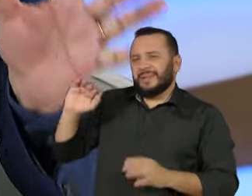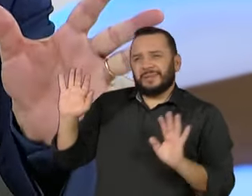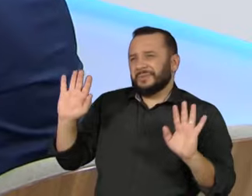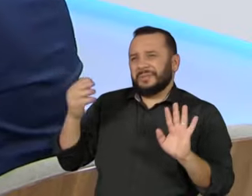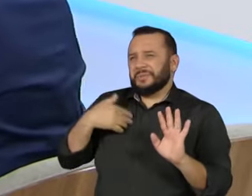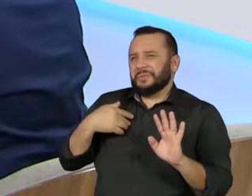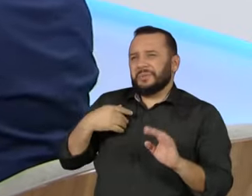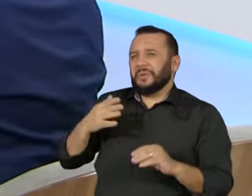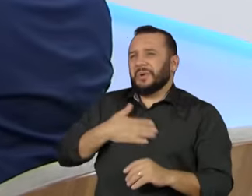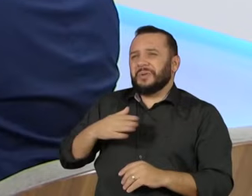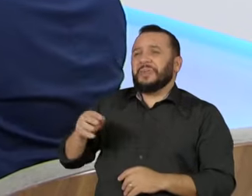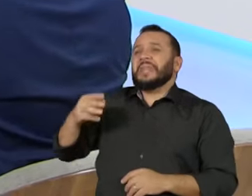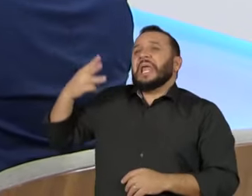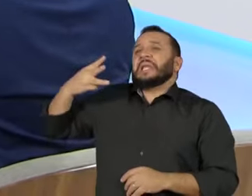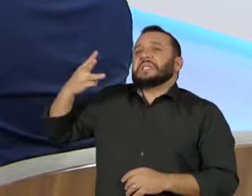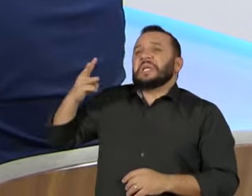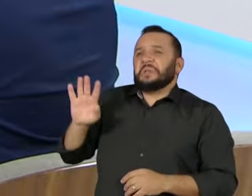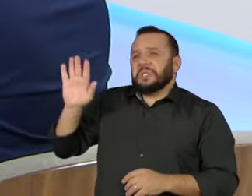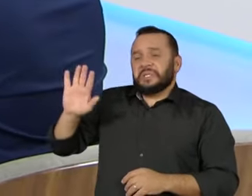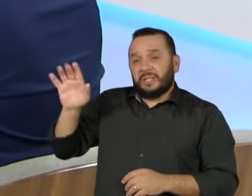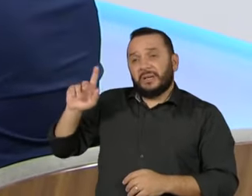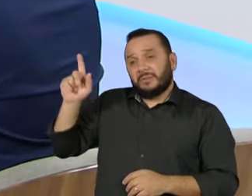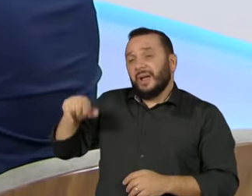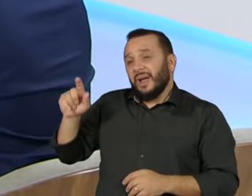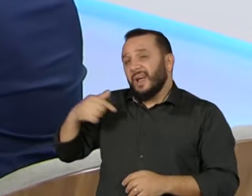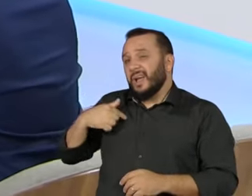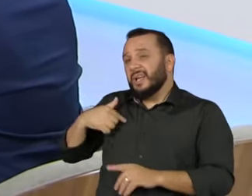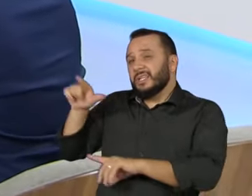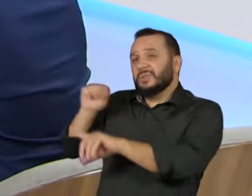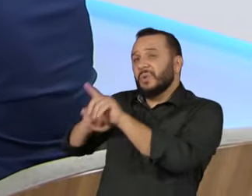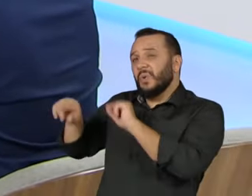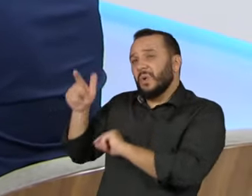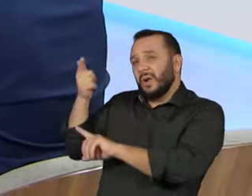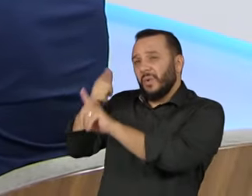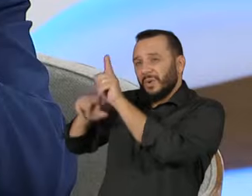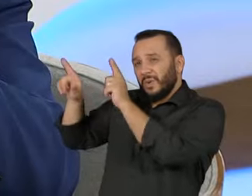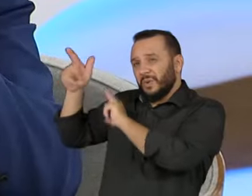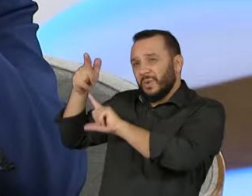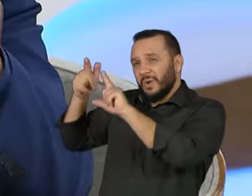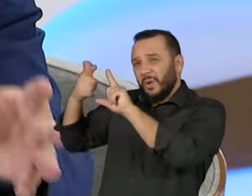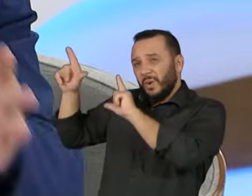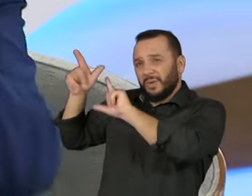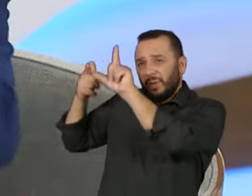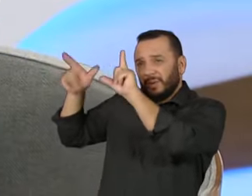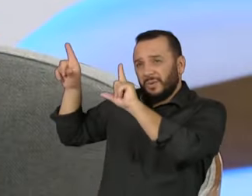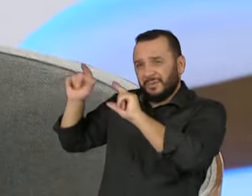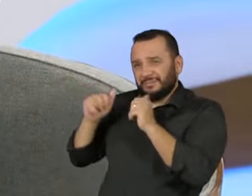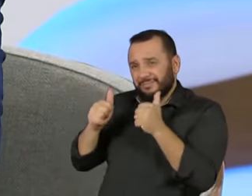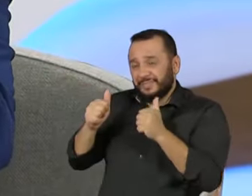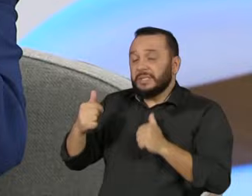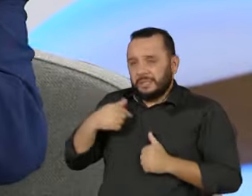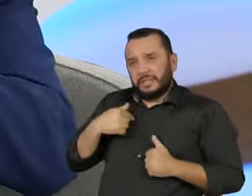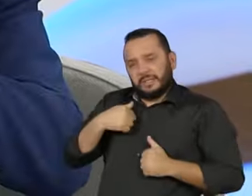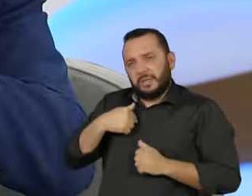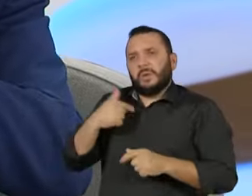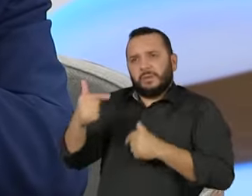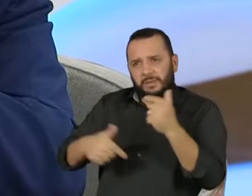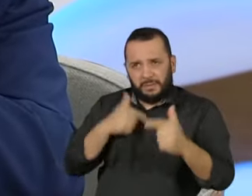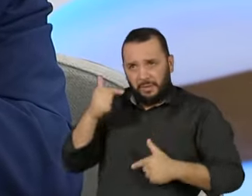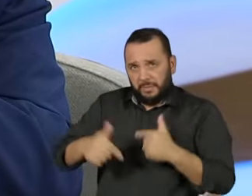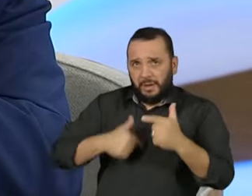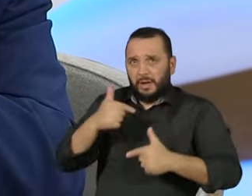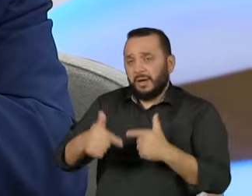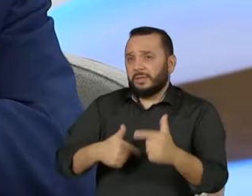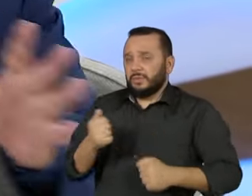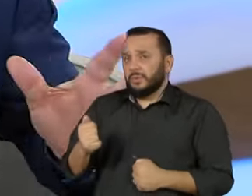alternativa. E dentro das alternativas, eu trabalhei e trabalho para que aquilo que eu